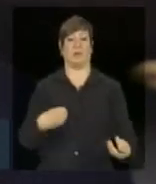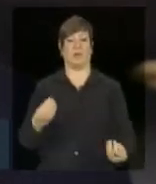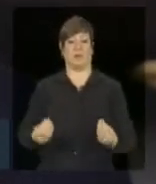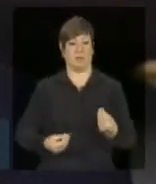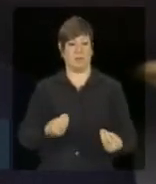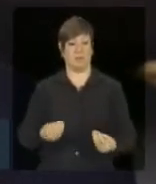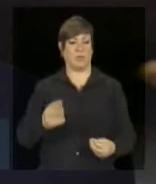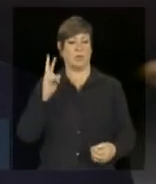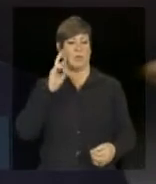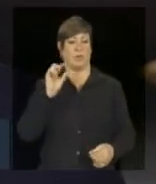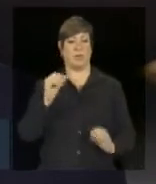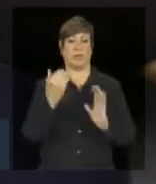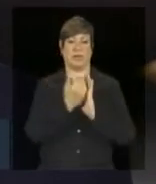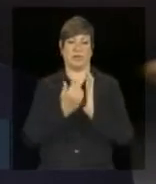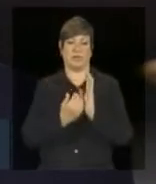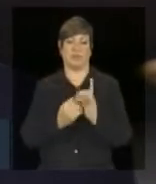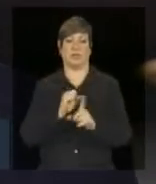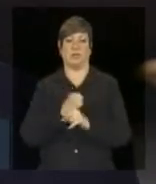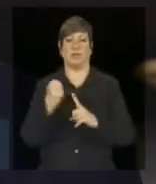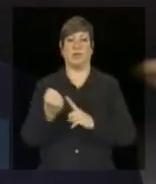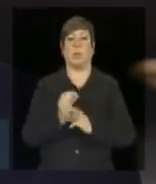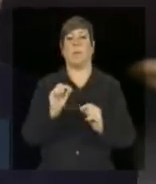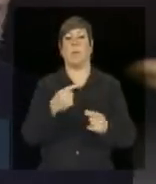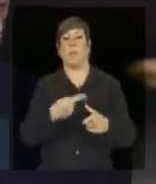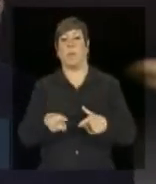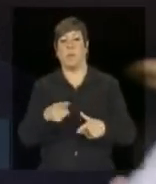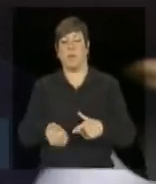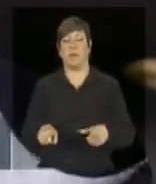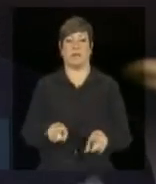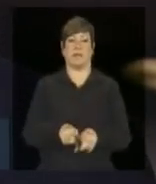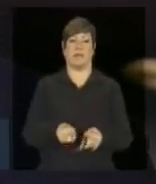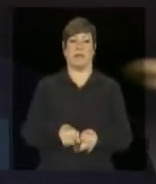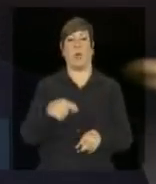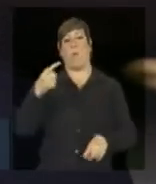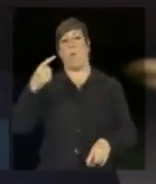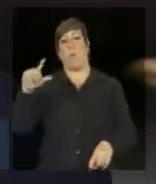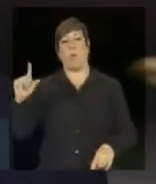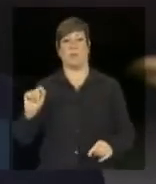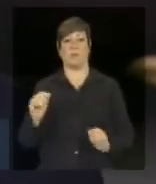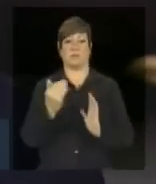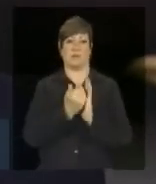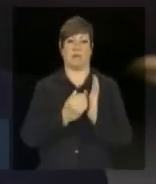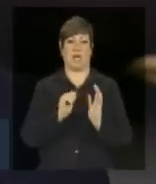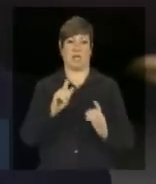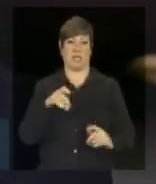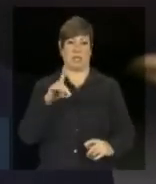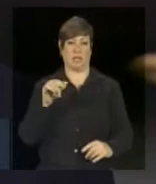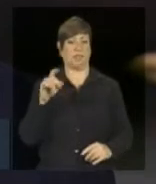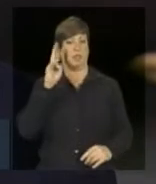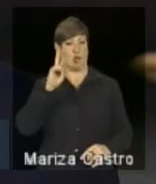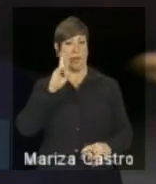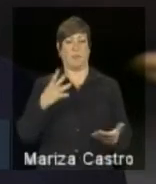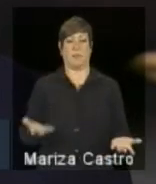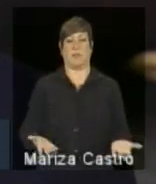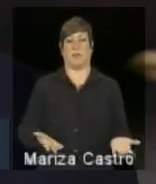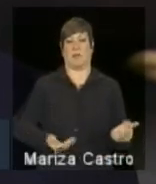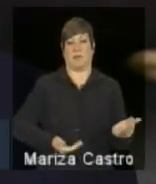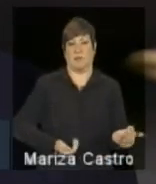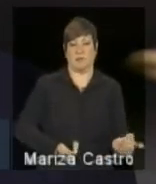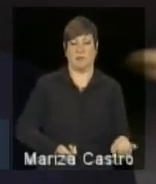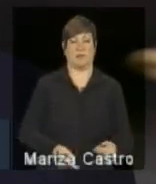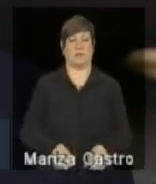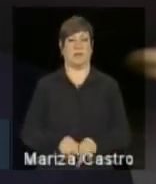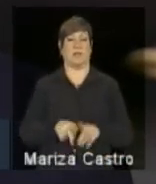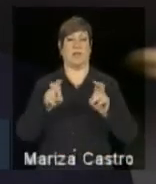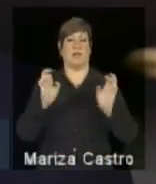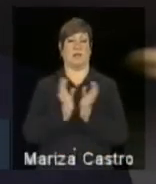na área da agenda social até outras que se relacionam com a juventude com a